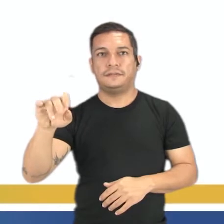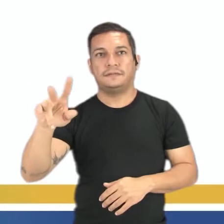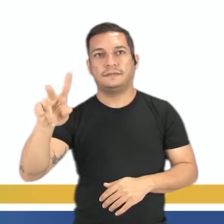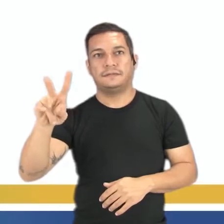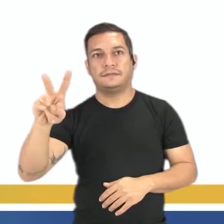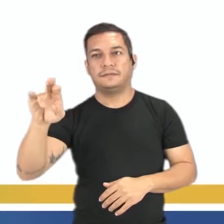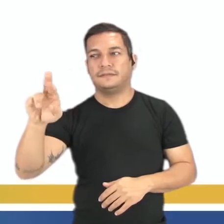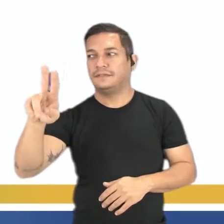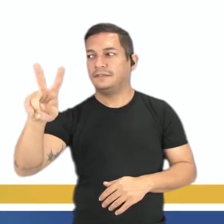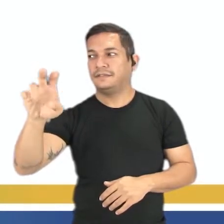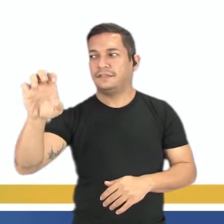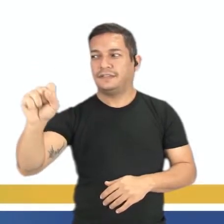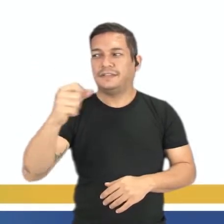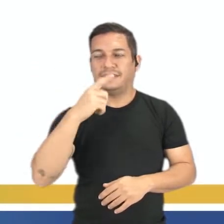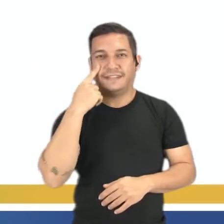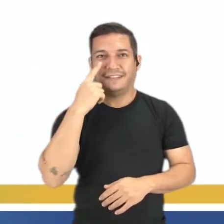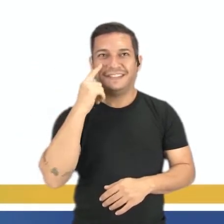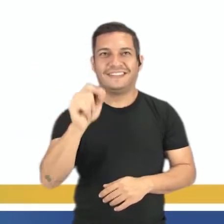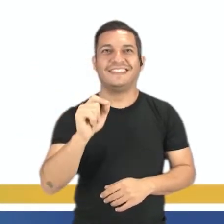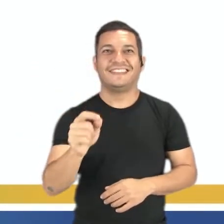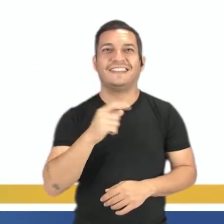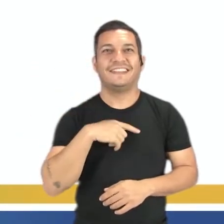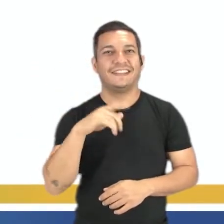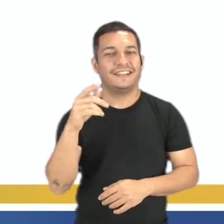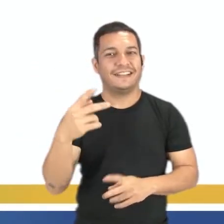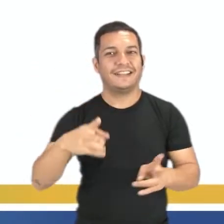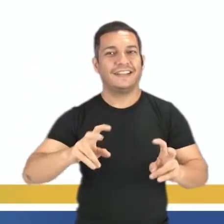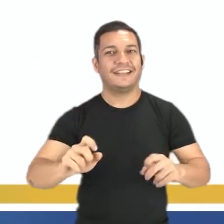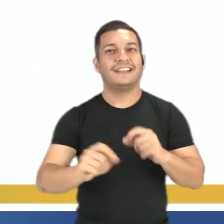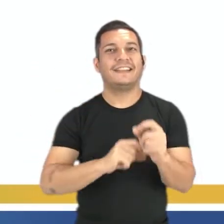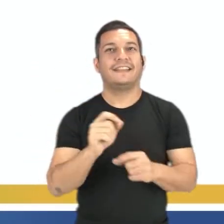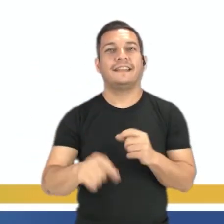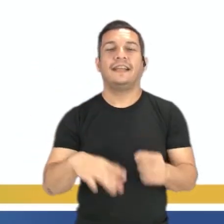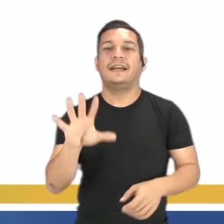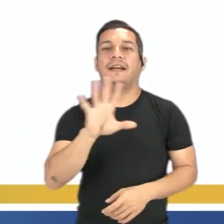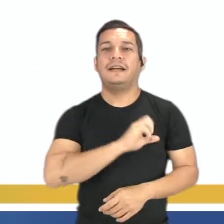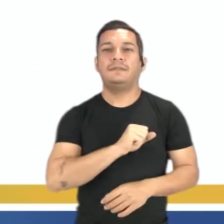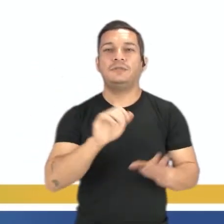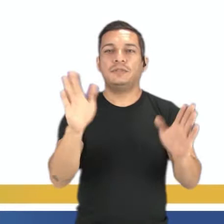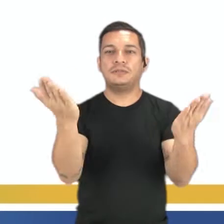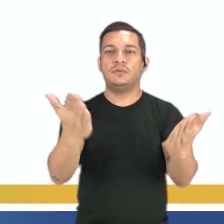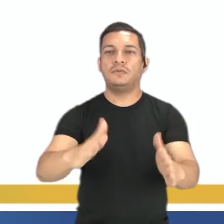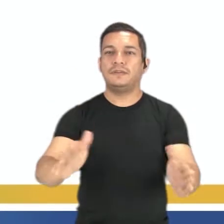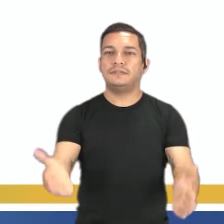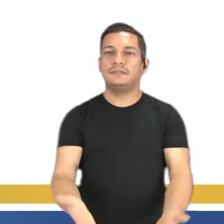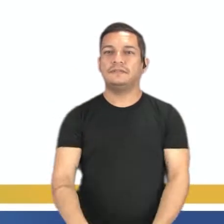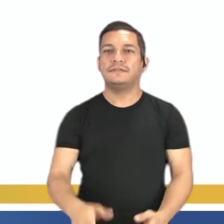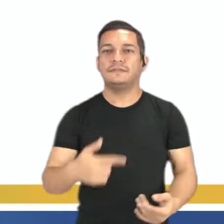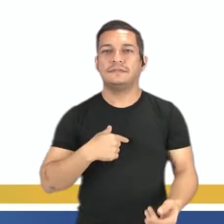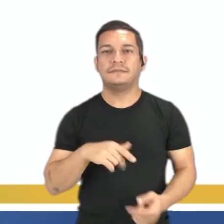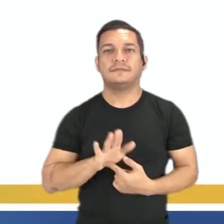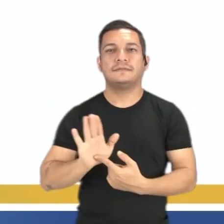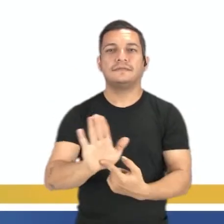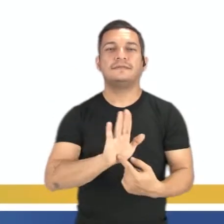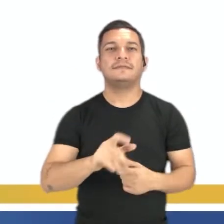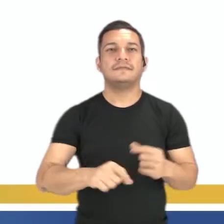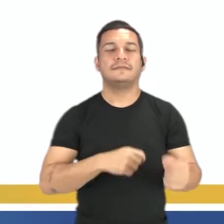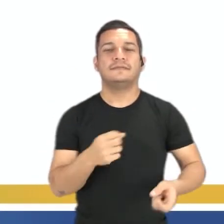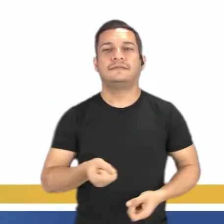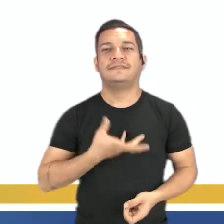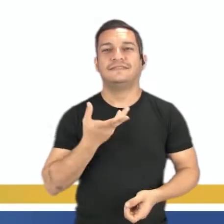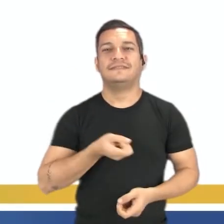suas curvas, né? Observem, gente, que essa frase, ame suas curvas, ela traz um recurso